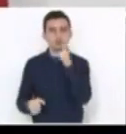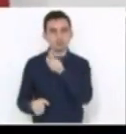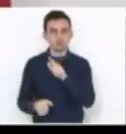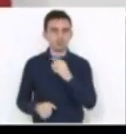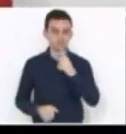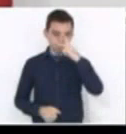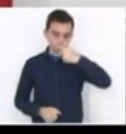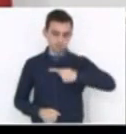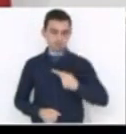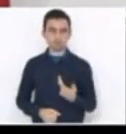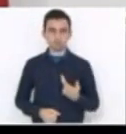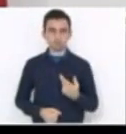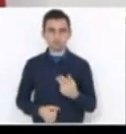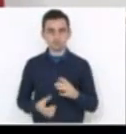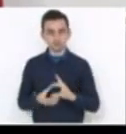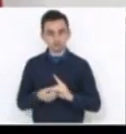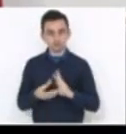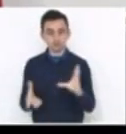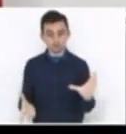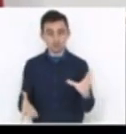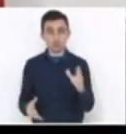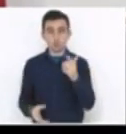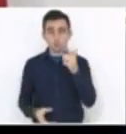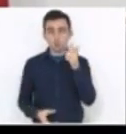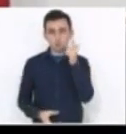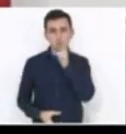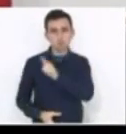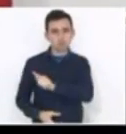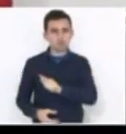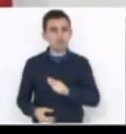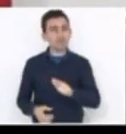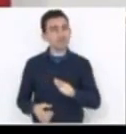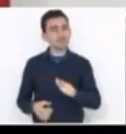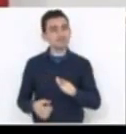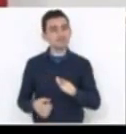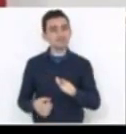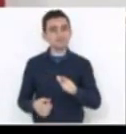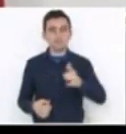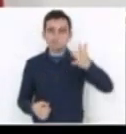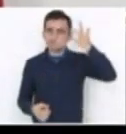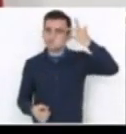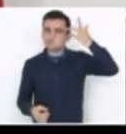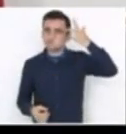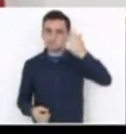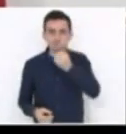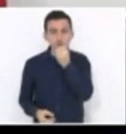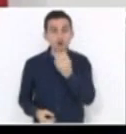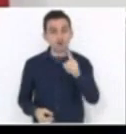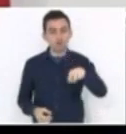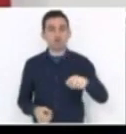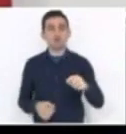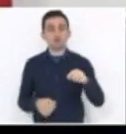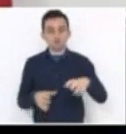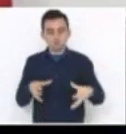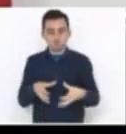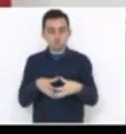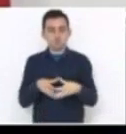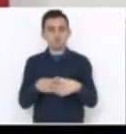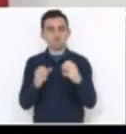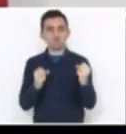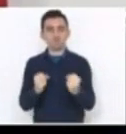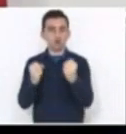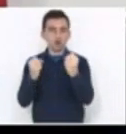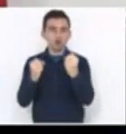para a democracia ser saudável, madura, precisa de parlamento forte. Isso ajuda na